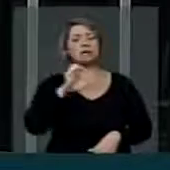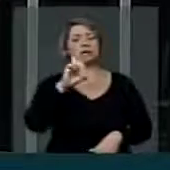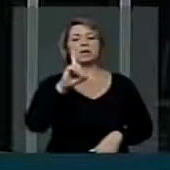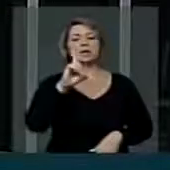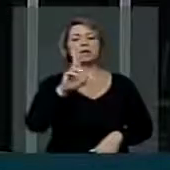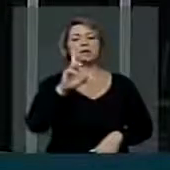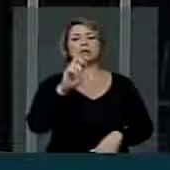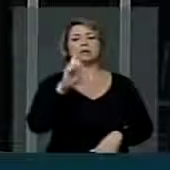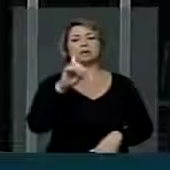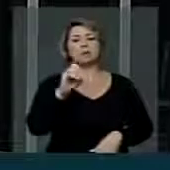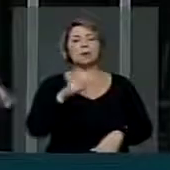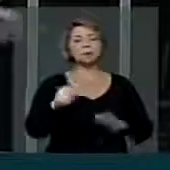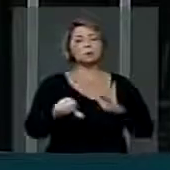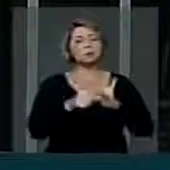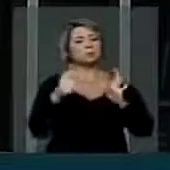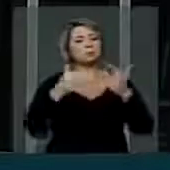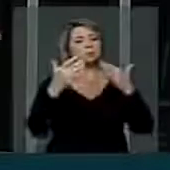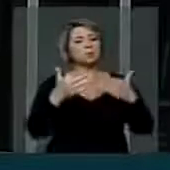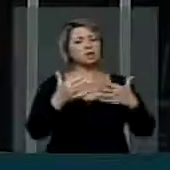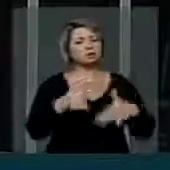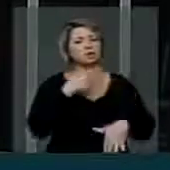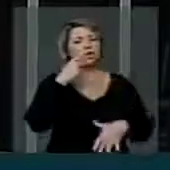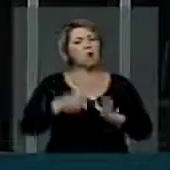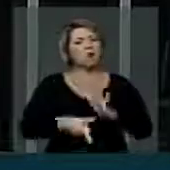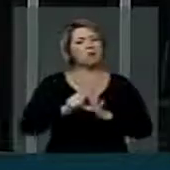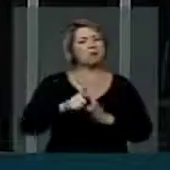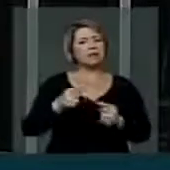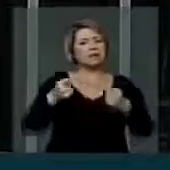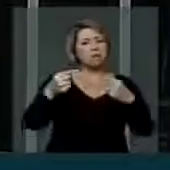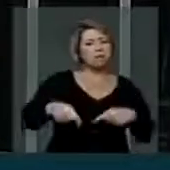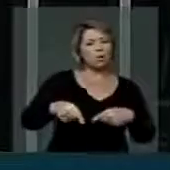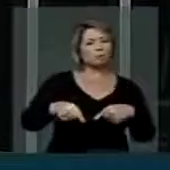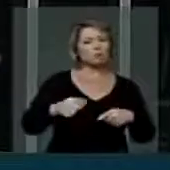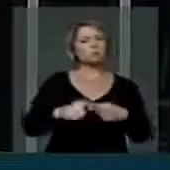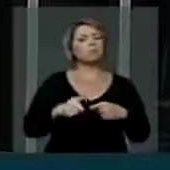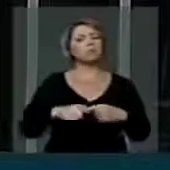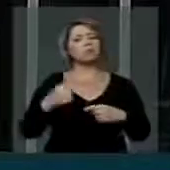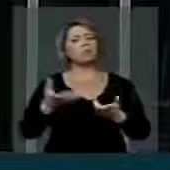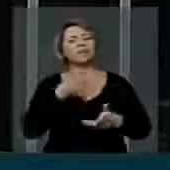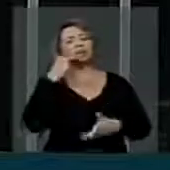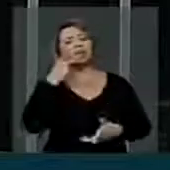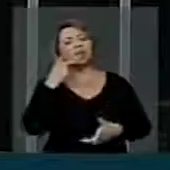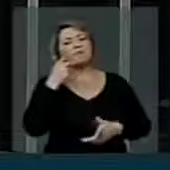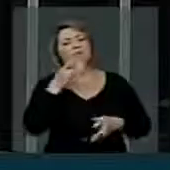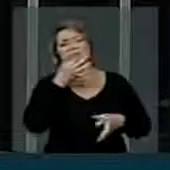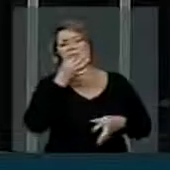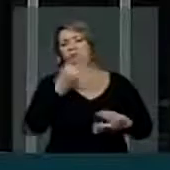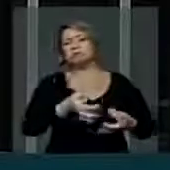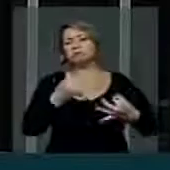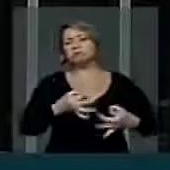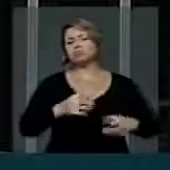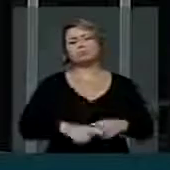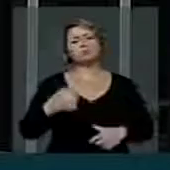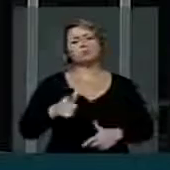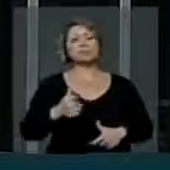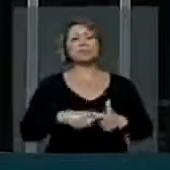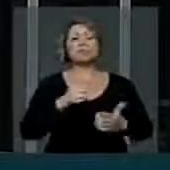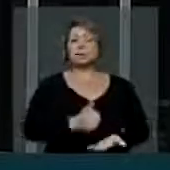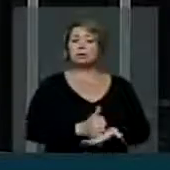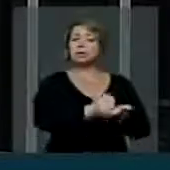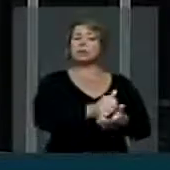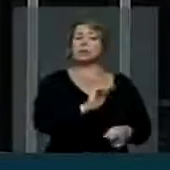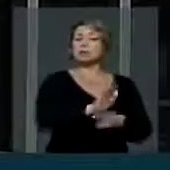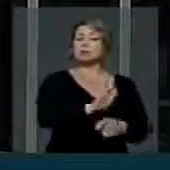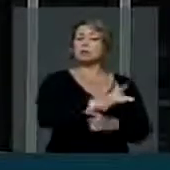momento, de forma correta, também era contrário ao programa, por entender que o programa não atendia aquilo que nós entendemos que é importante para a